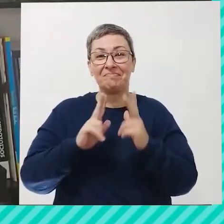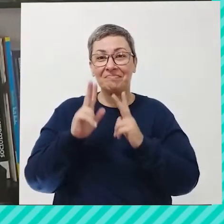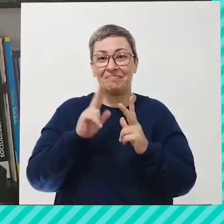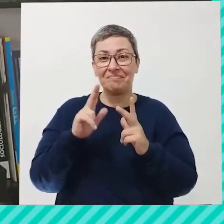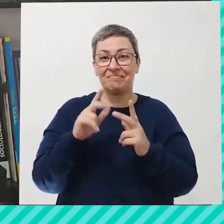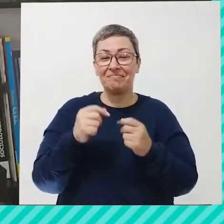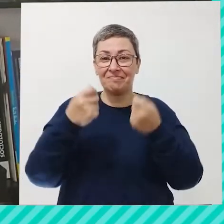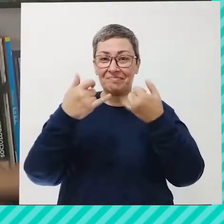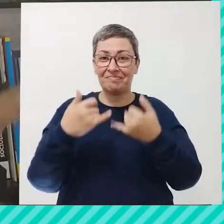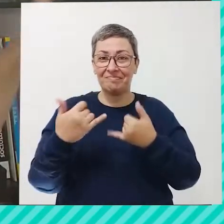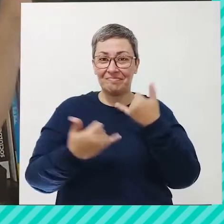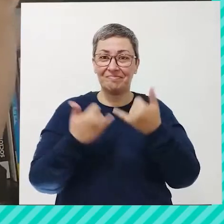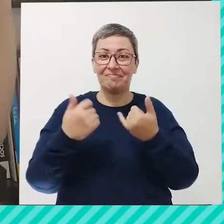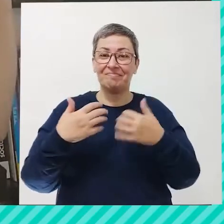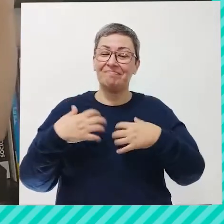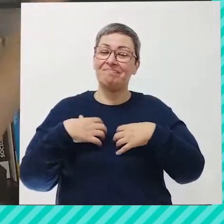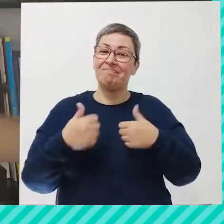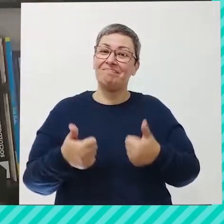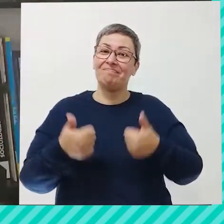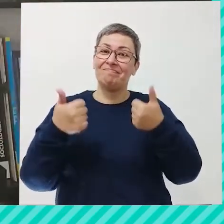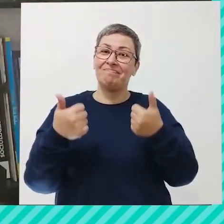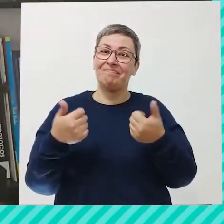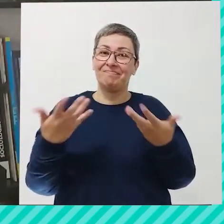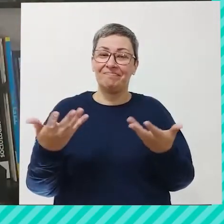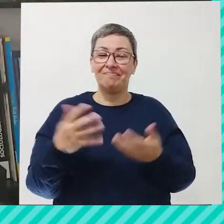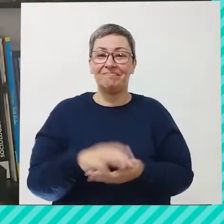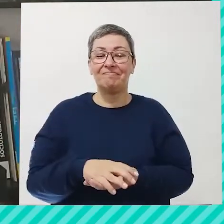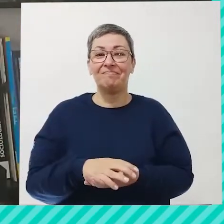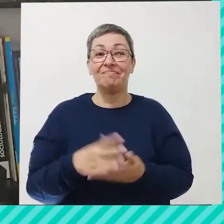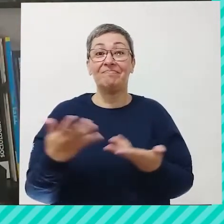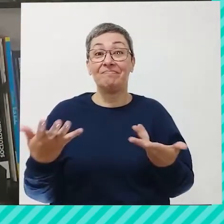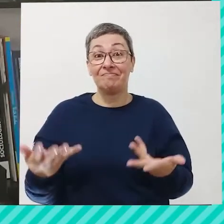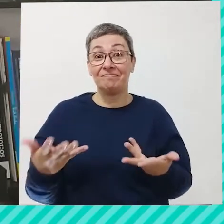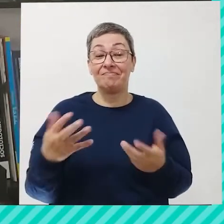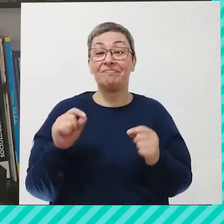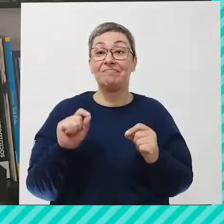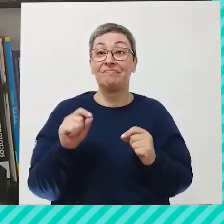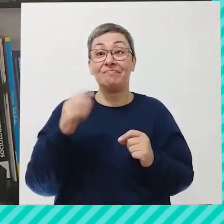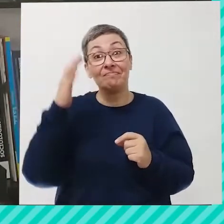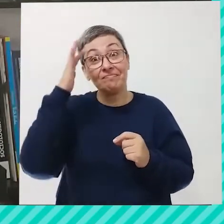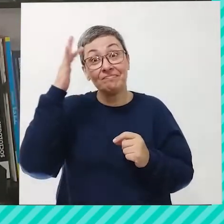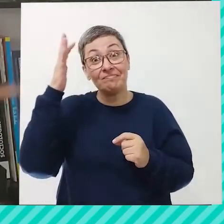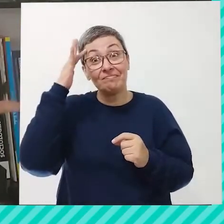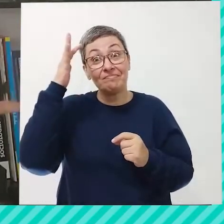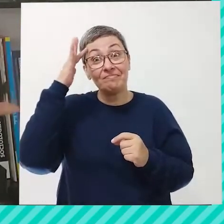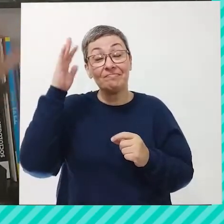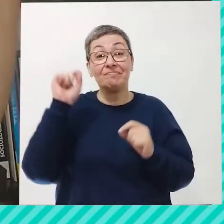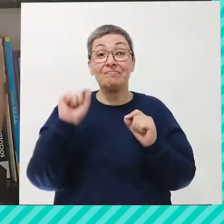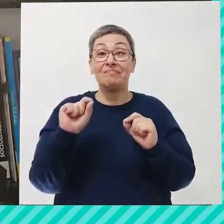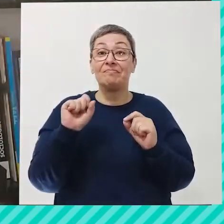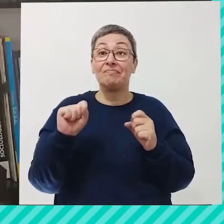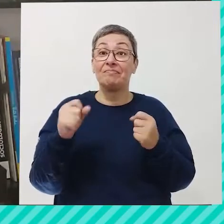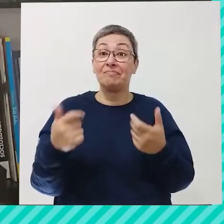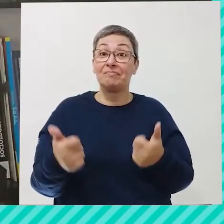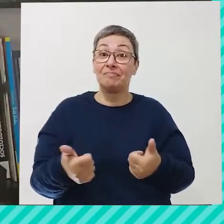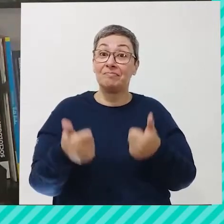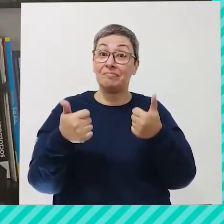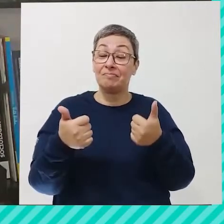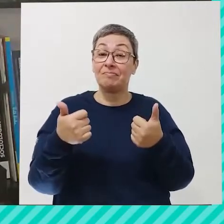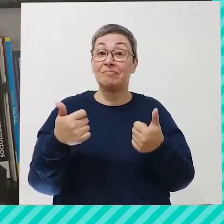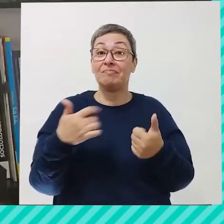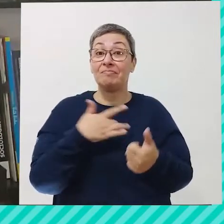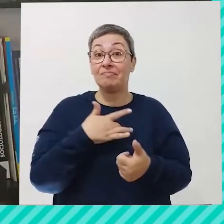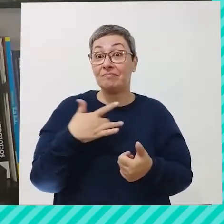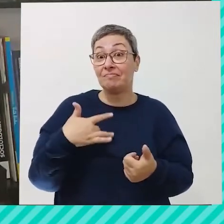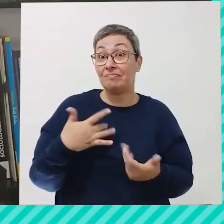e ver falar de brincadeira, a gente já se sente melhor, né? Legal. Então, imaginem o quanto isso pode fazer bem para a